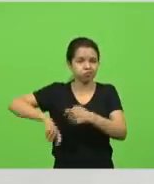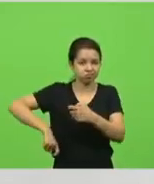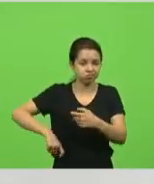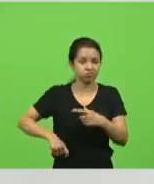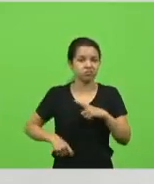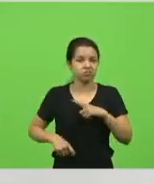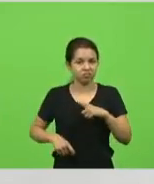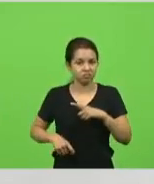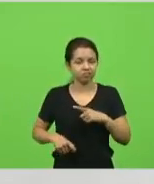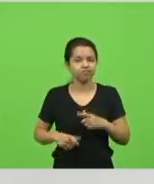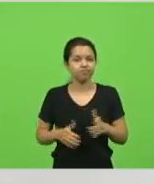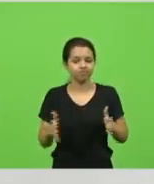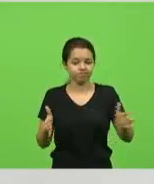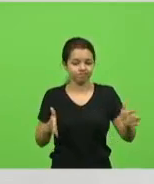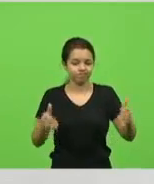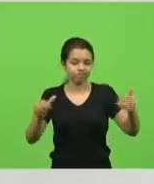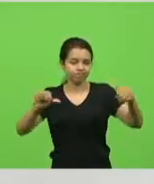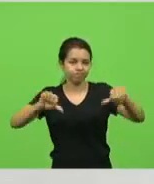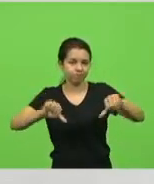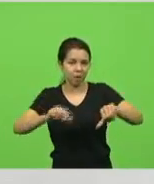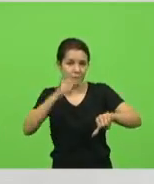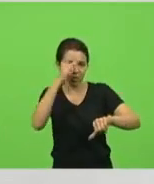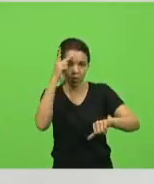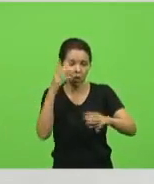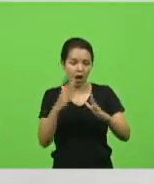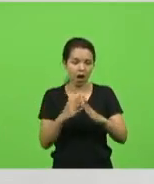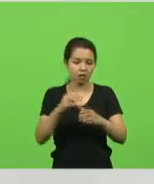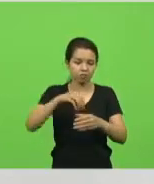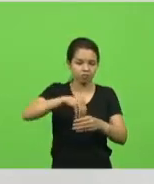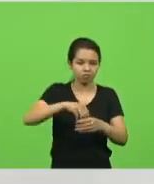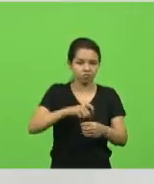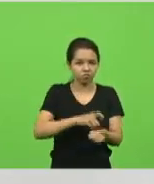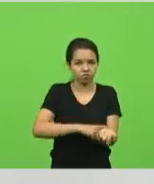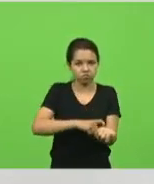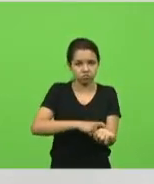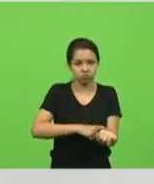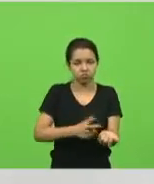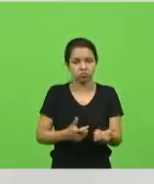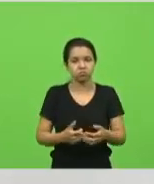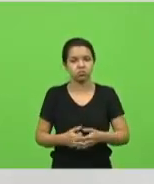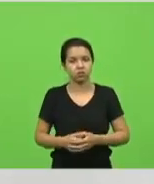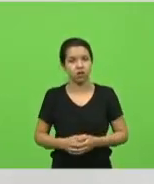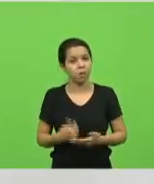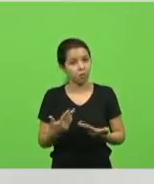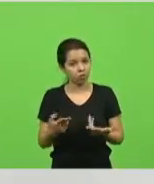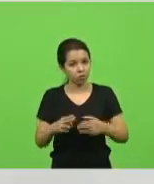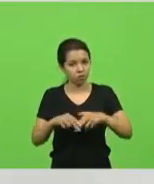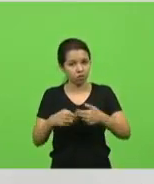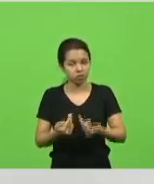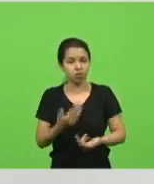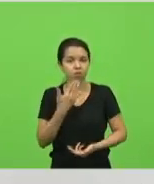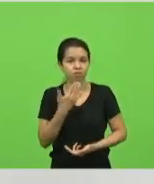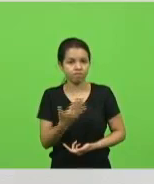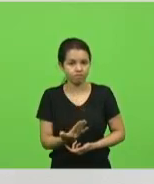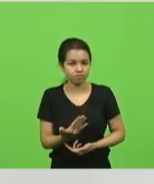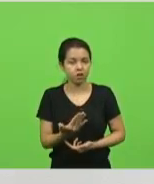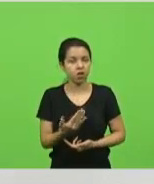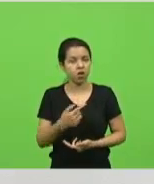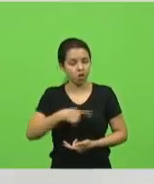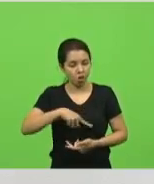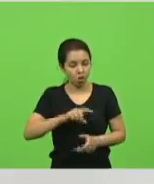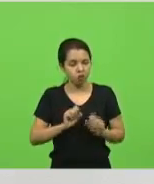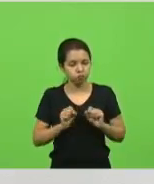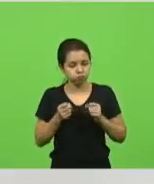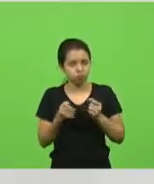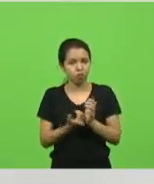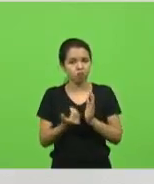isso. A irritabilidade, as pessoas enclausuradas. Então, eu faço esse apelo. Nós aqui não vamos medir esforço para que a casa também tenha esse